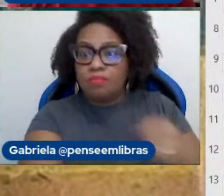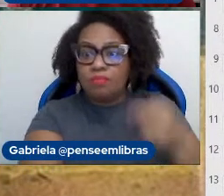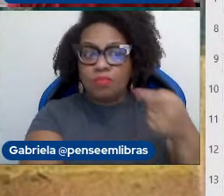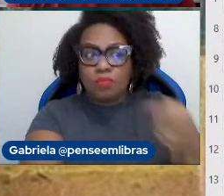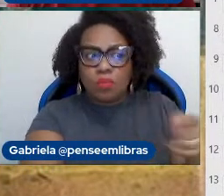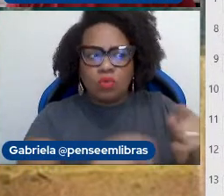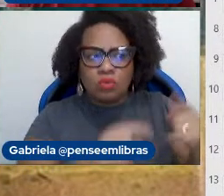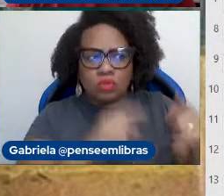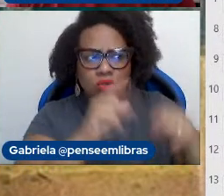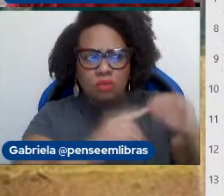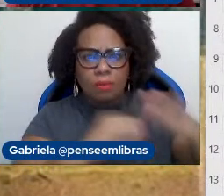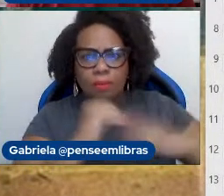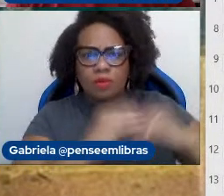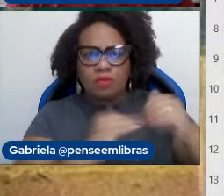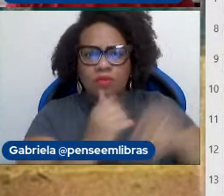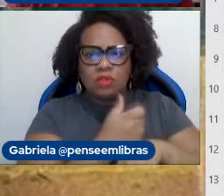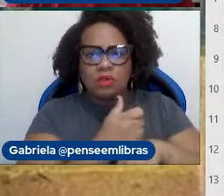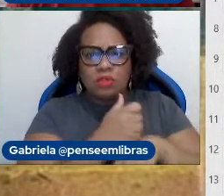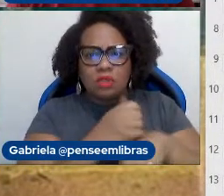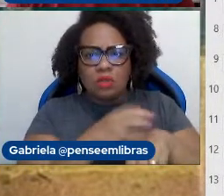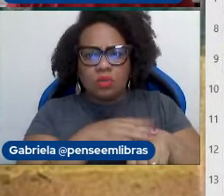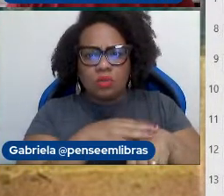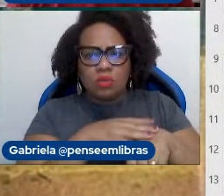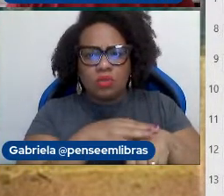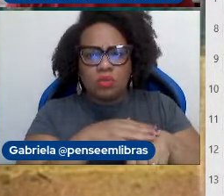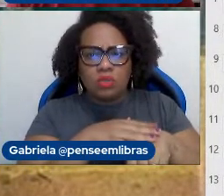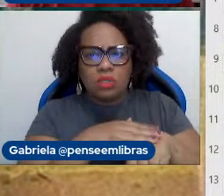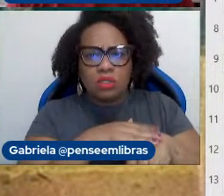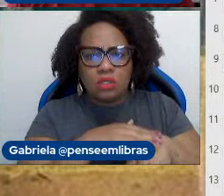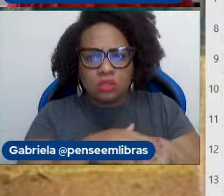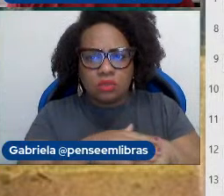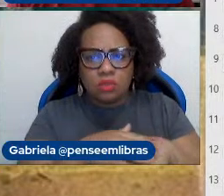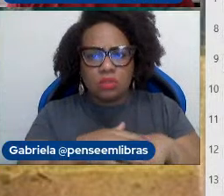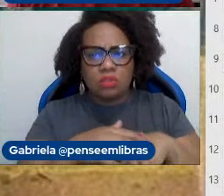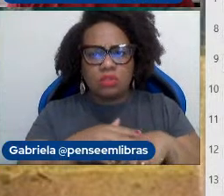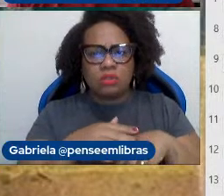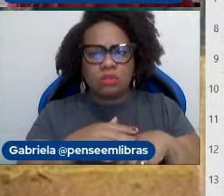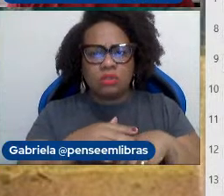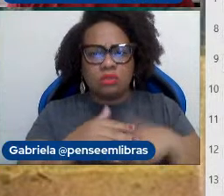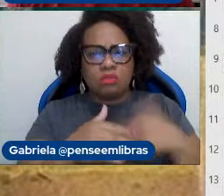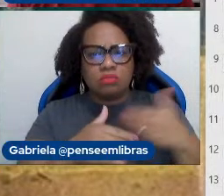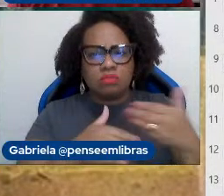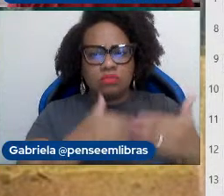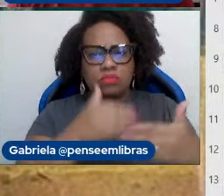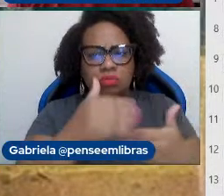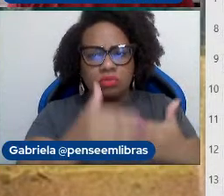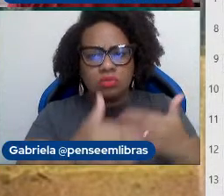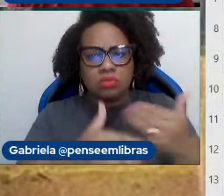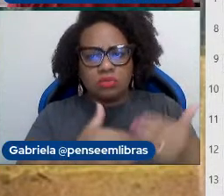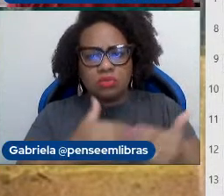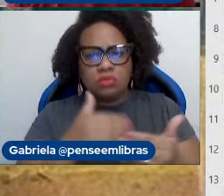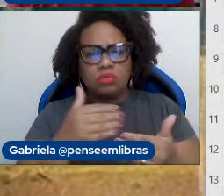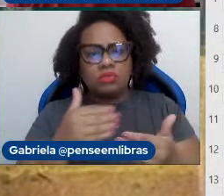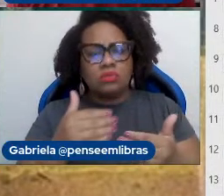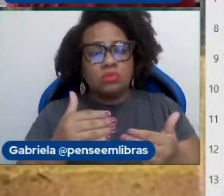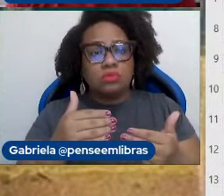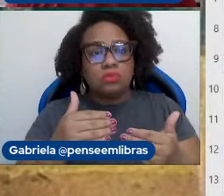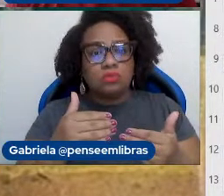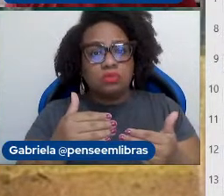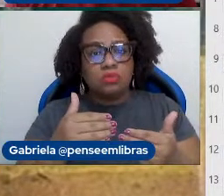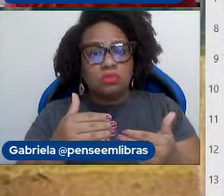reconhecidas, as primeiras doenças que foram reconhecidas foram as doenças auditivas